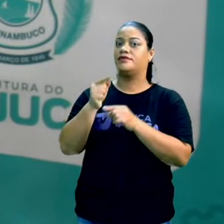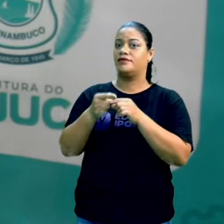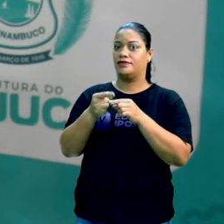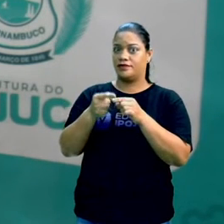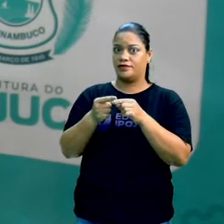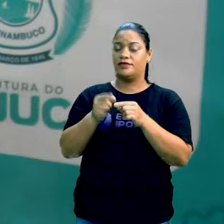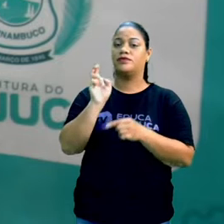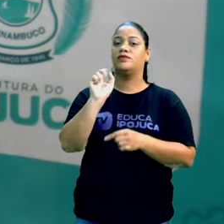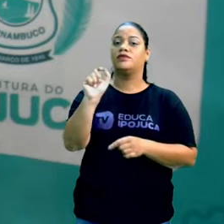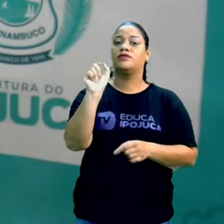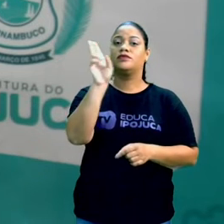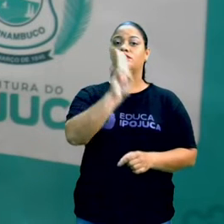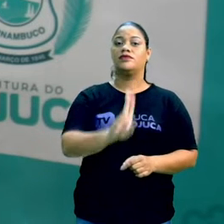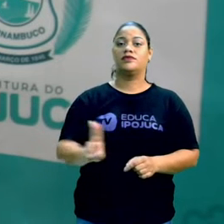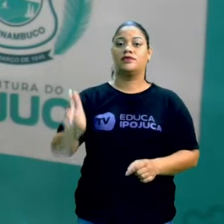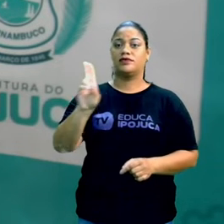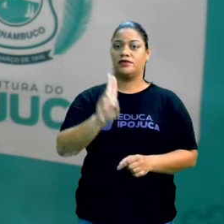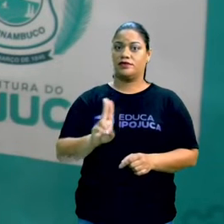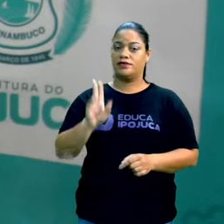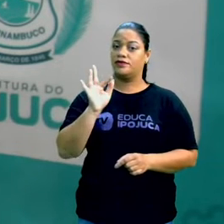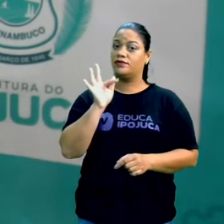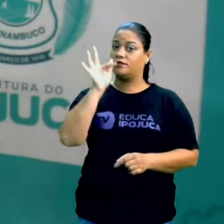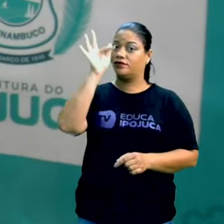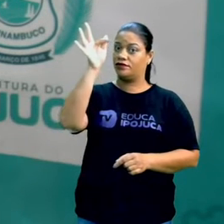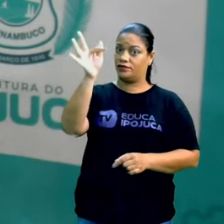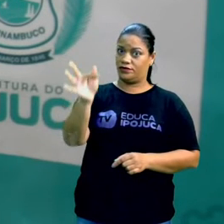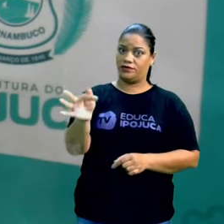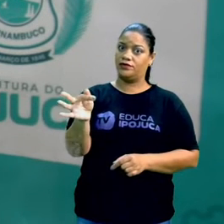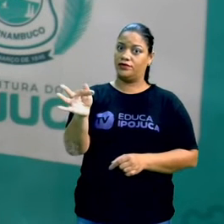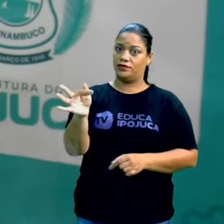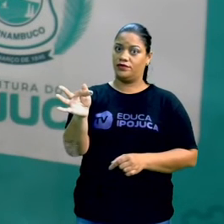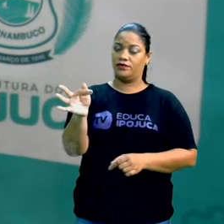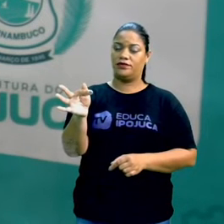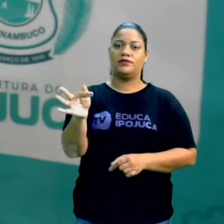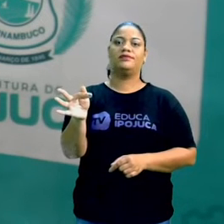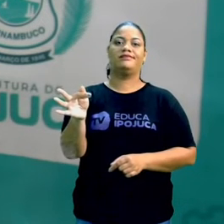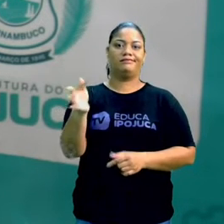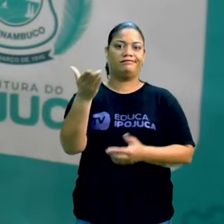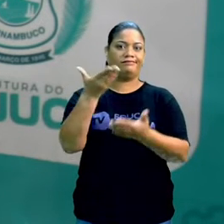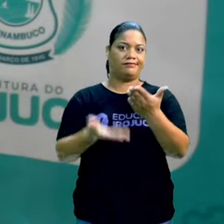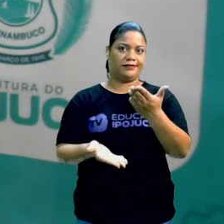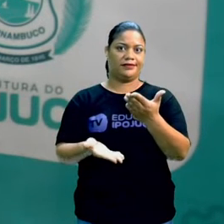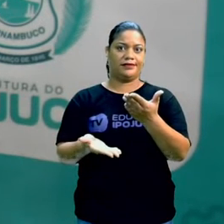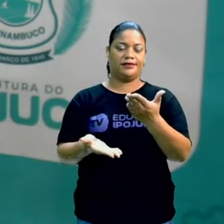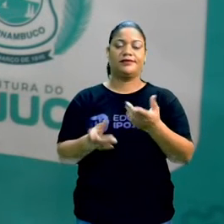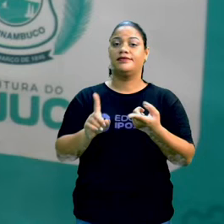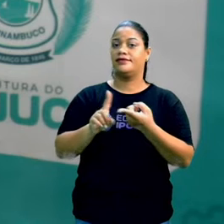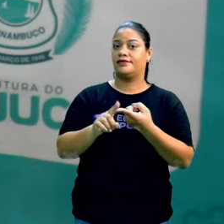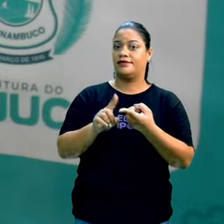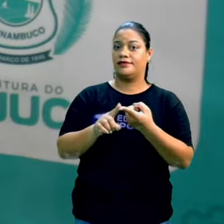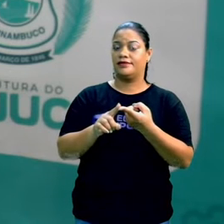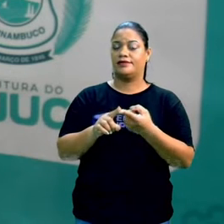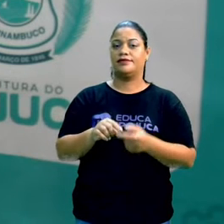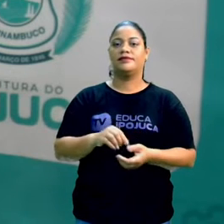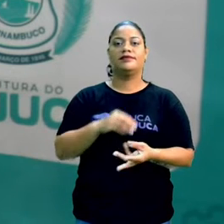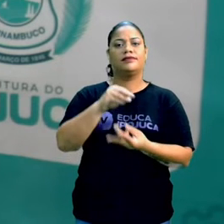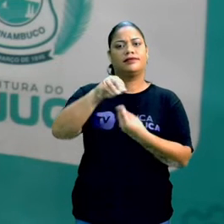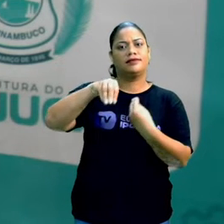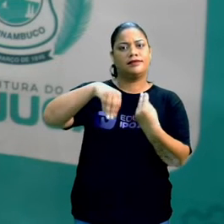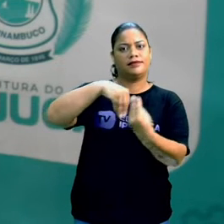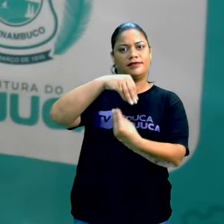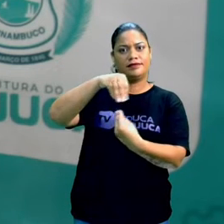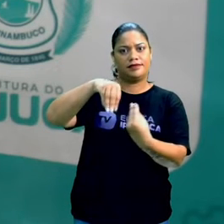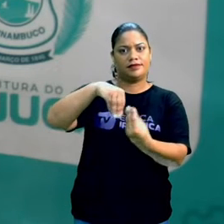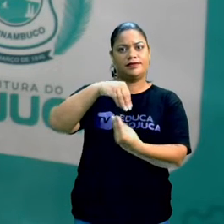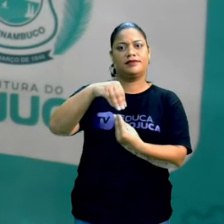o que é que eu vou usar ali, para futuramente eu não ter um prejuízo. E ao mesmo tempo, as misturas,